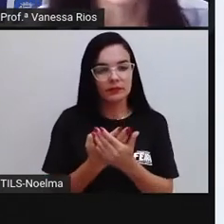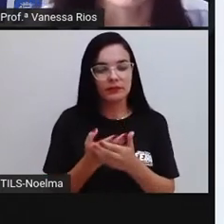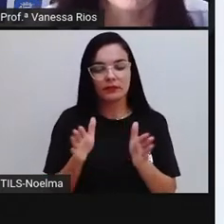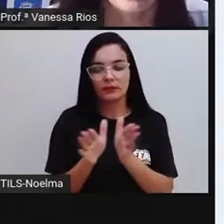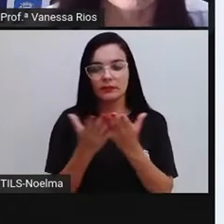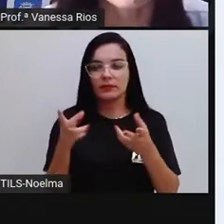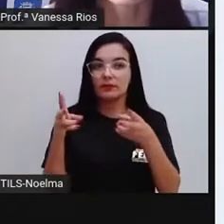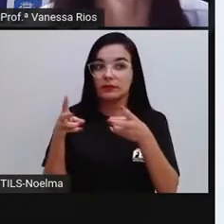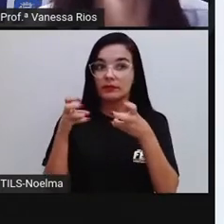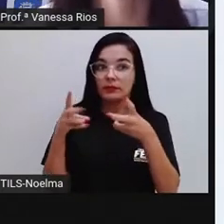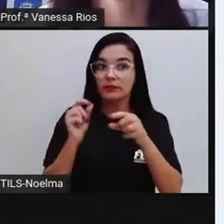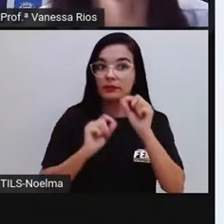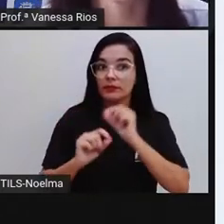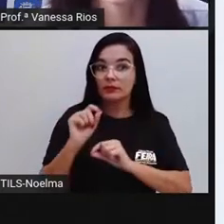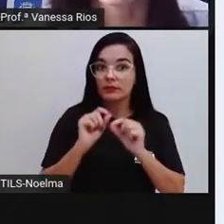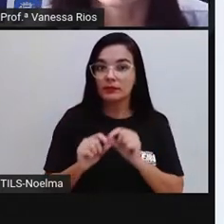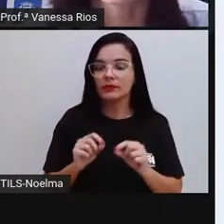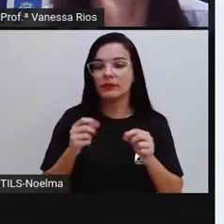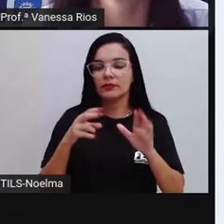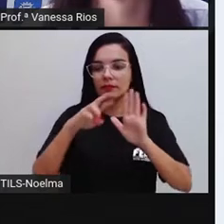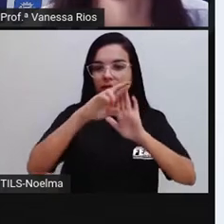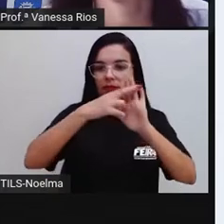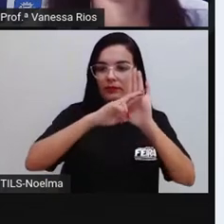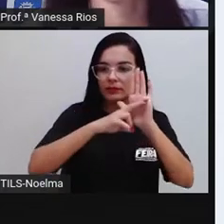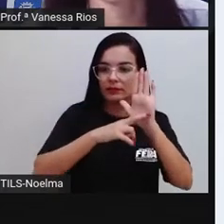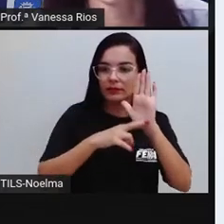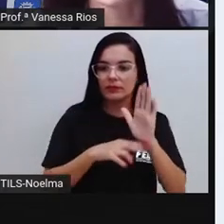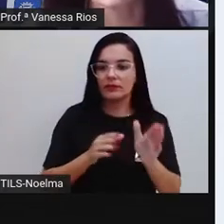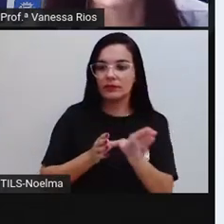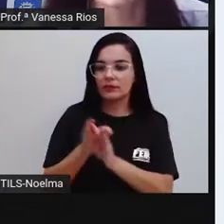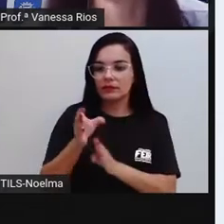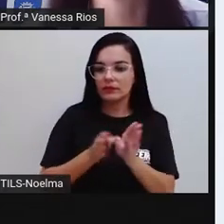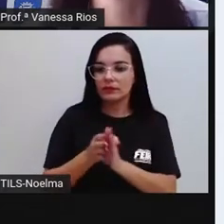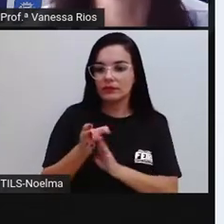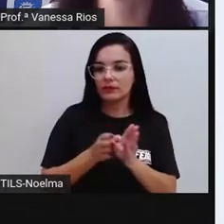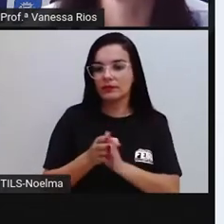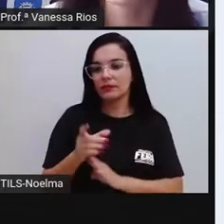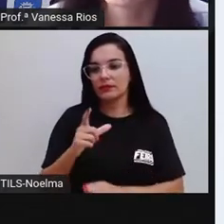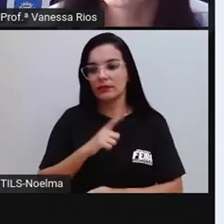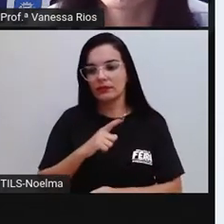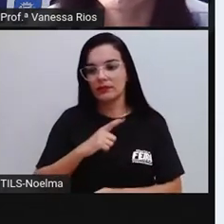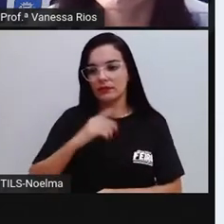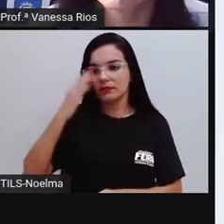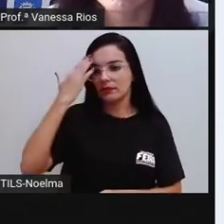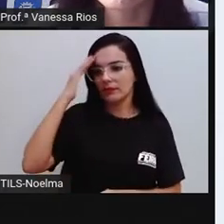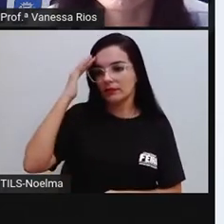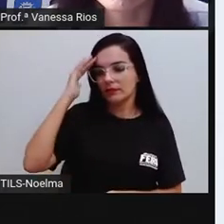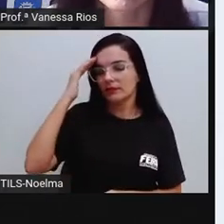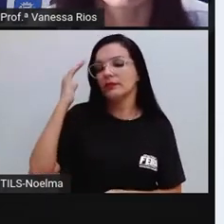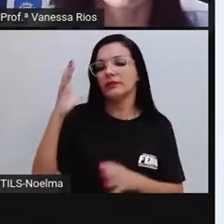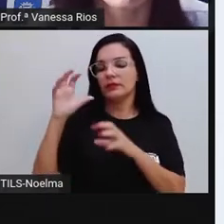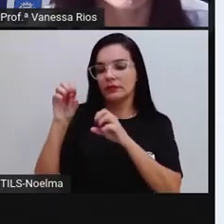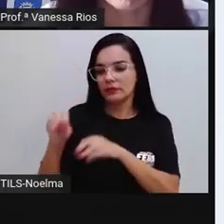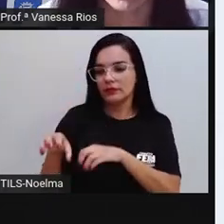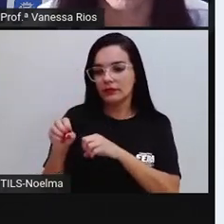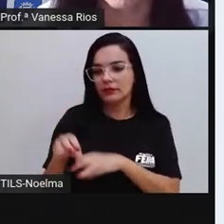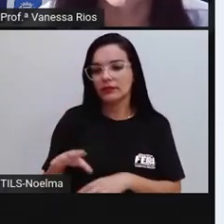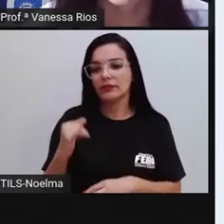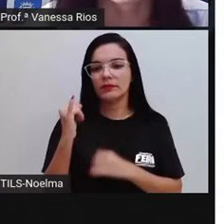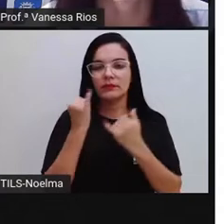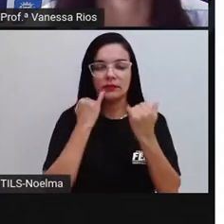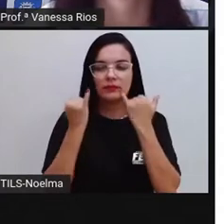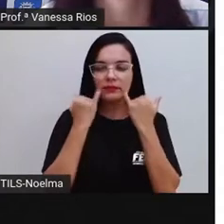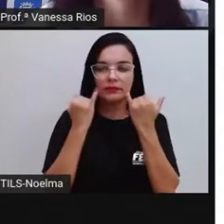as regras, as orientações, para termos esse entendimento no momento que a gente precisa da informação.